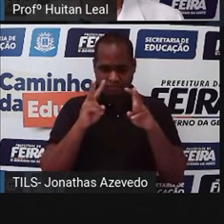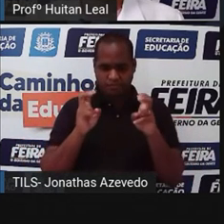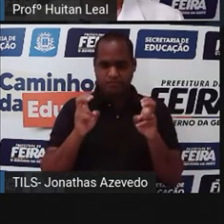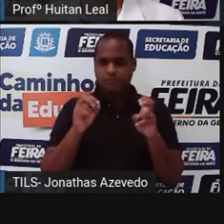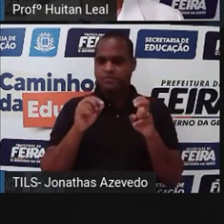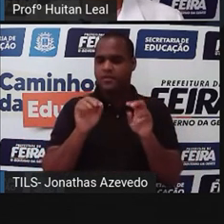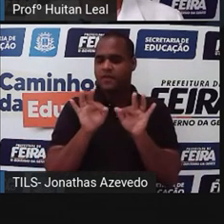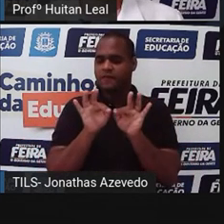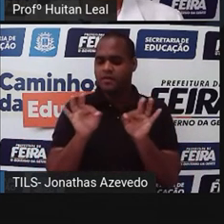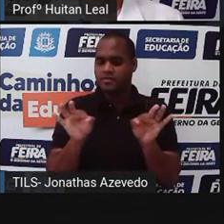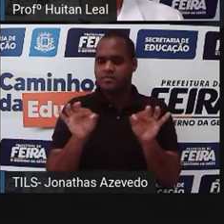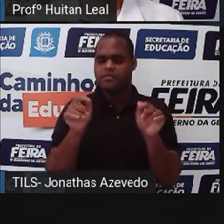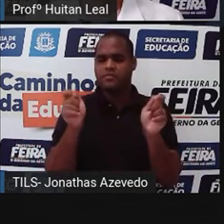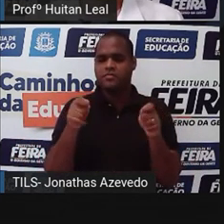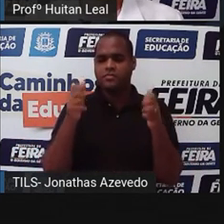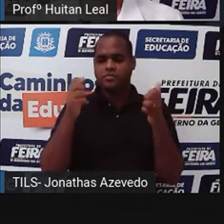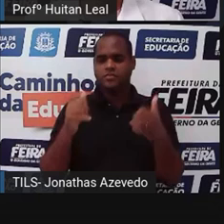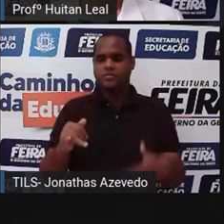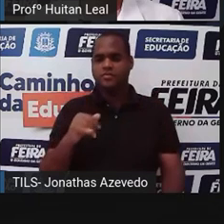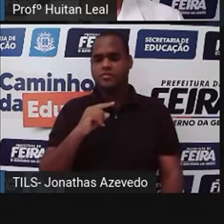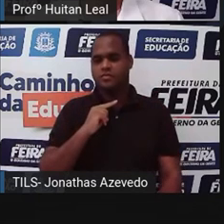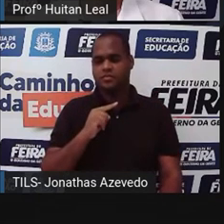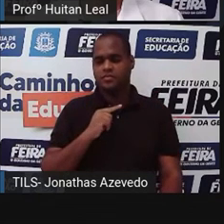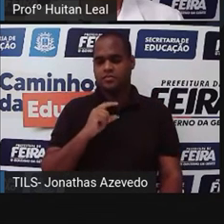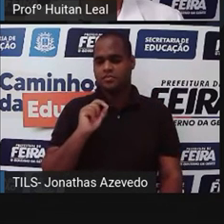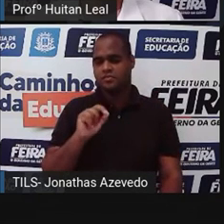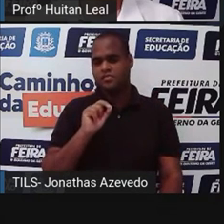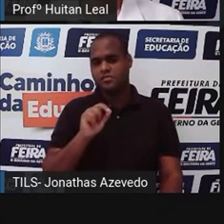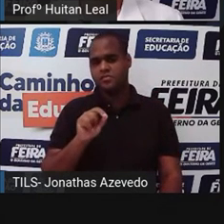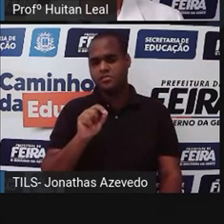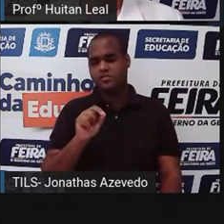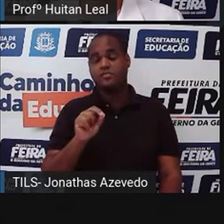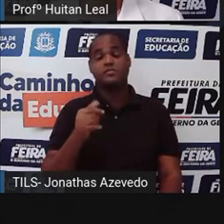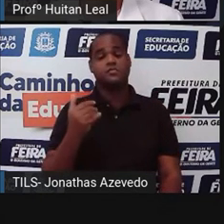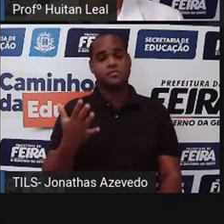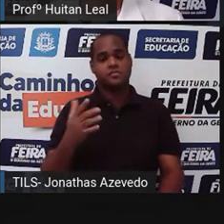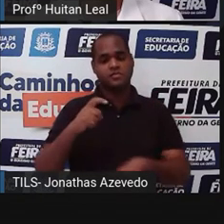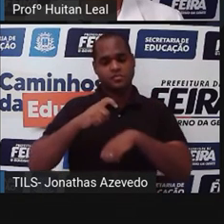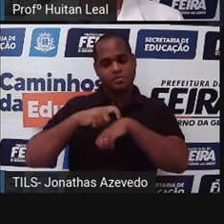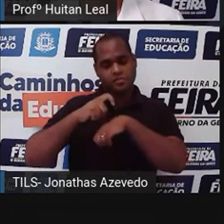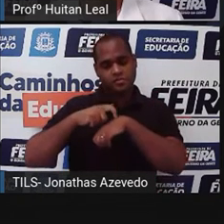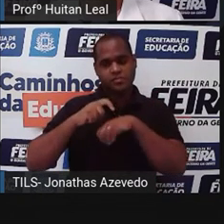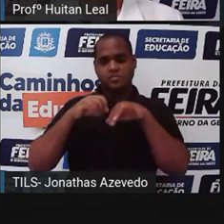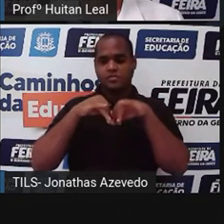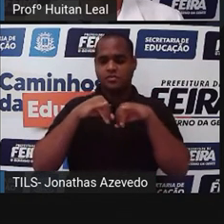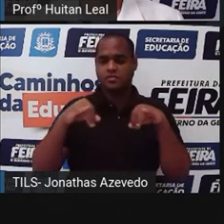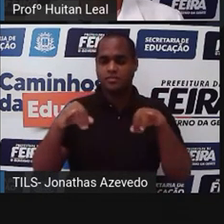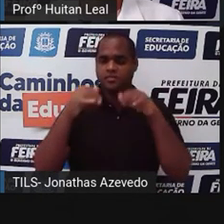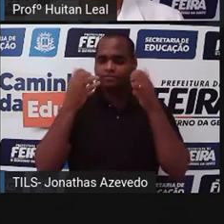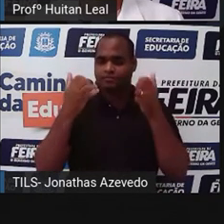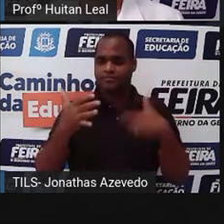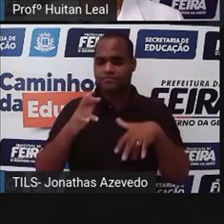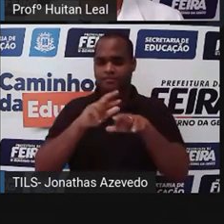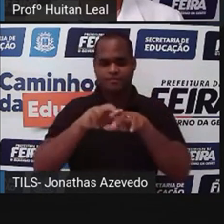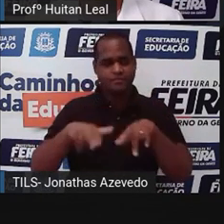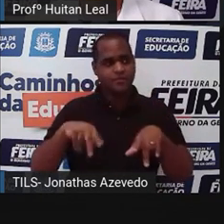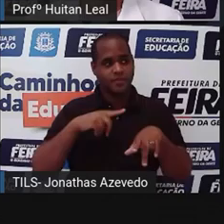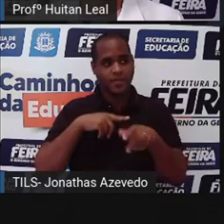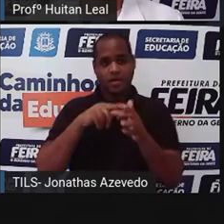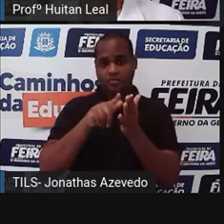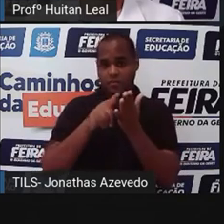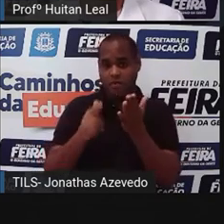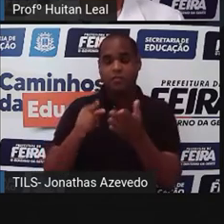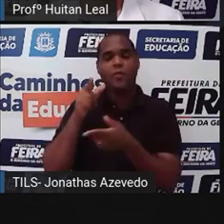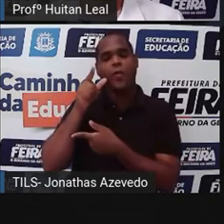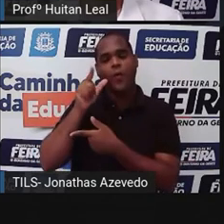essa frase, vai nos dar uma ideia do tempo da notícia, da duração de uma notícia. O jornal de ontem